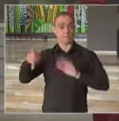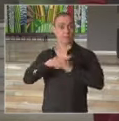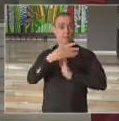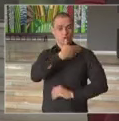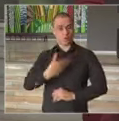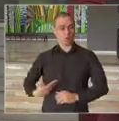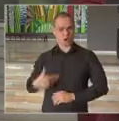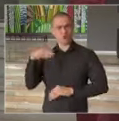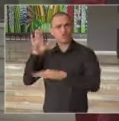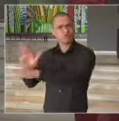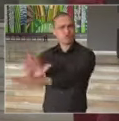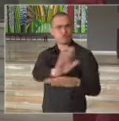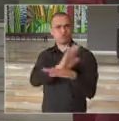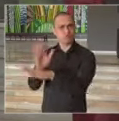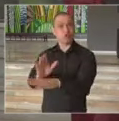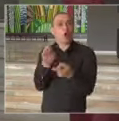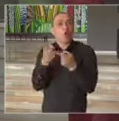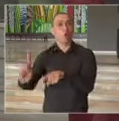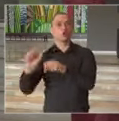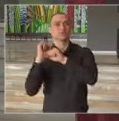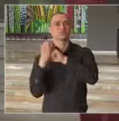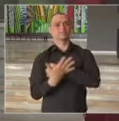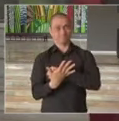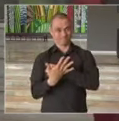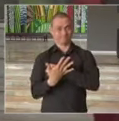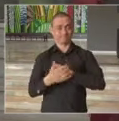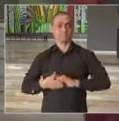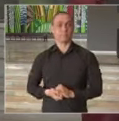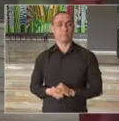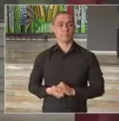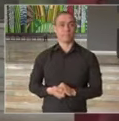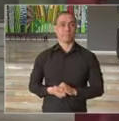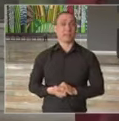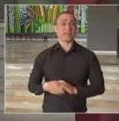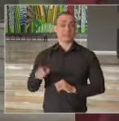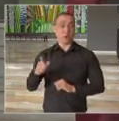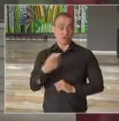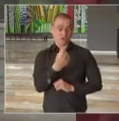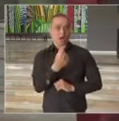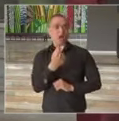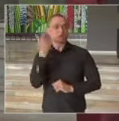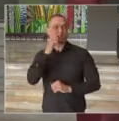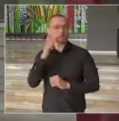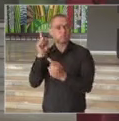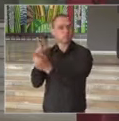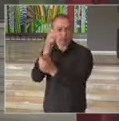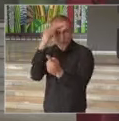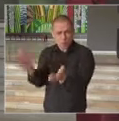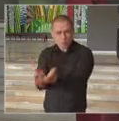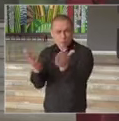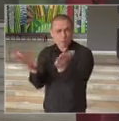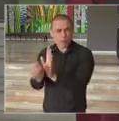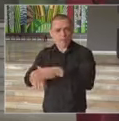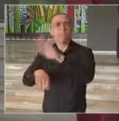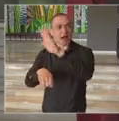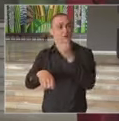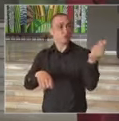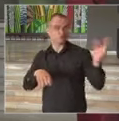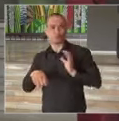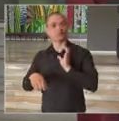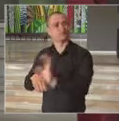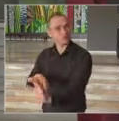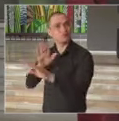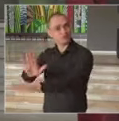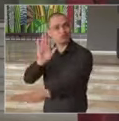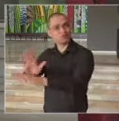para o enfrentamento à pandemia do coronavírus, permitindo o atendimento às camadas mais pobres da população,